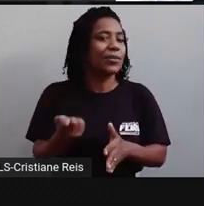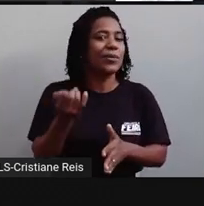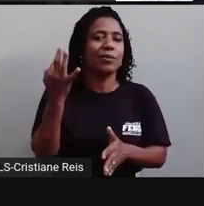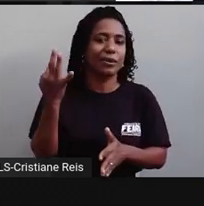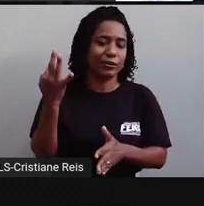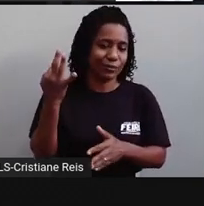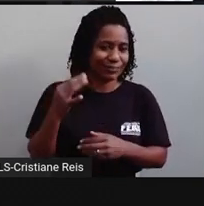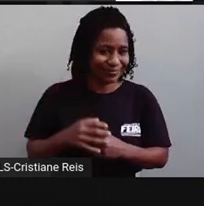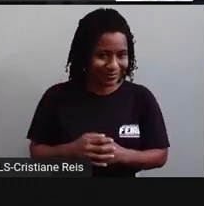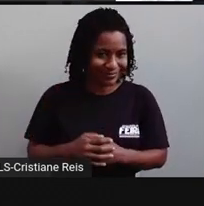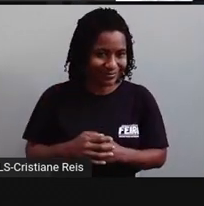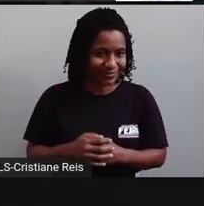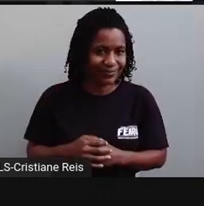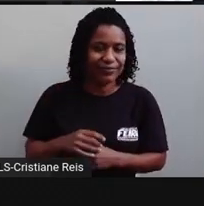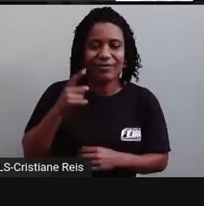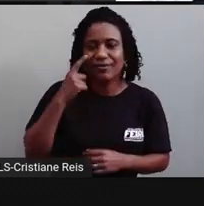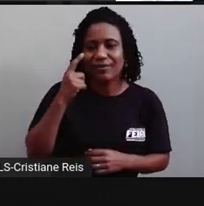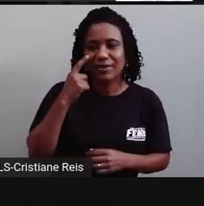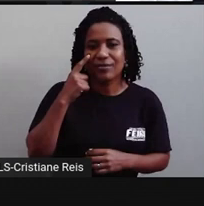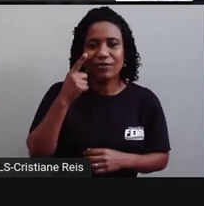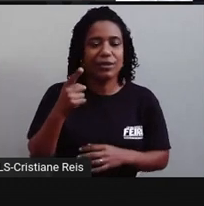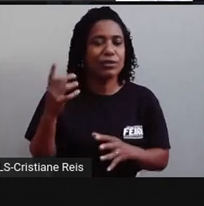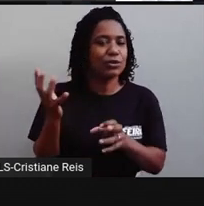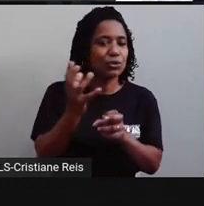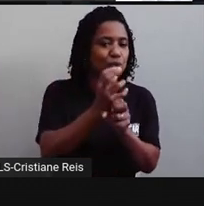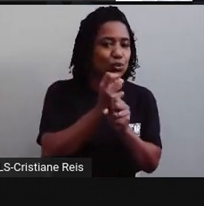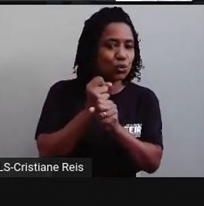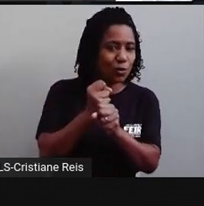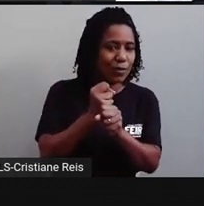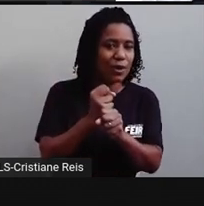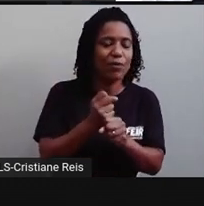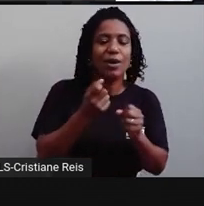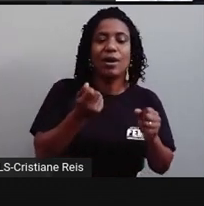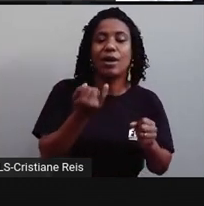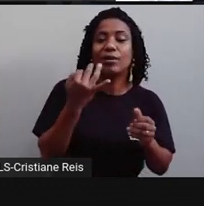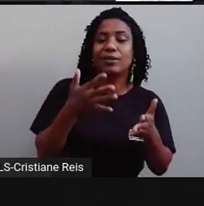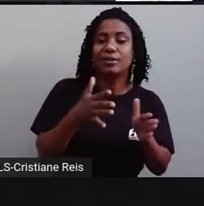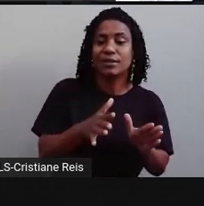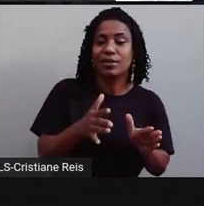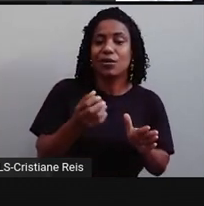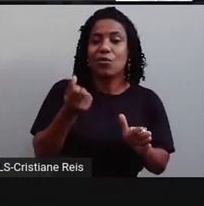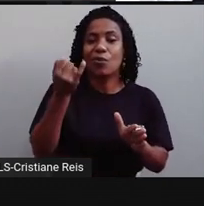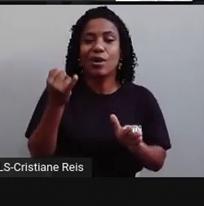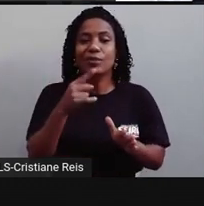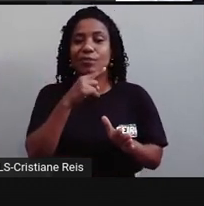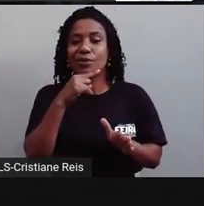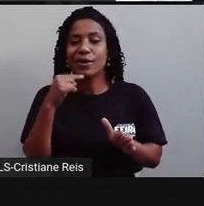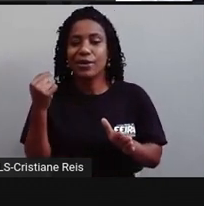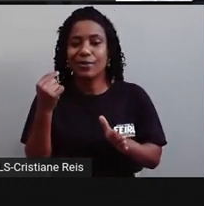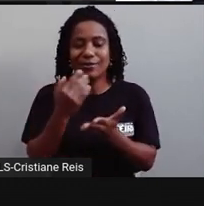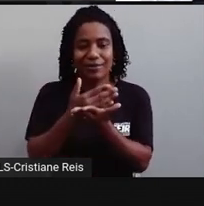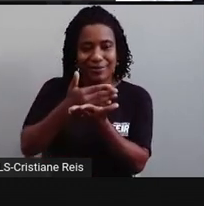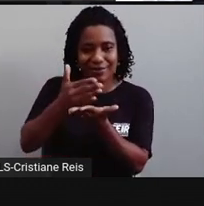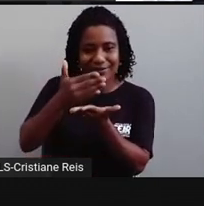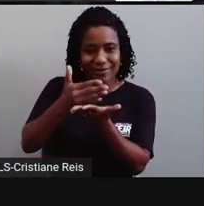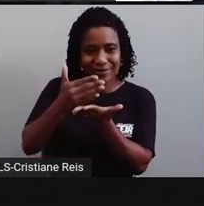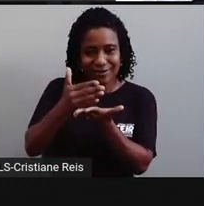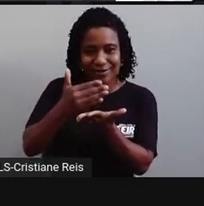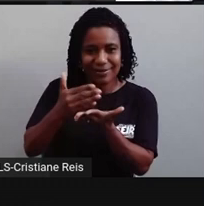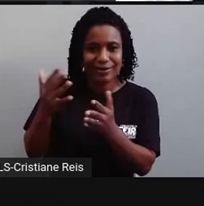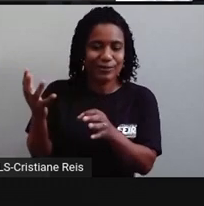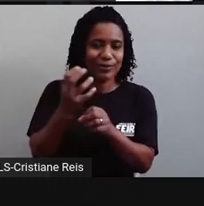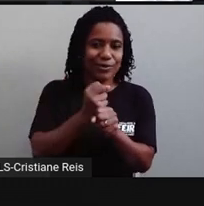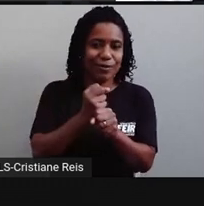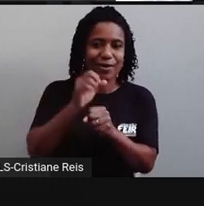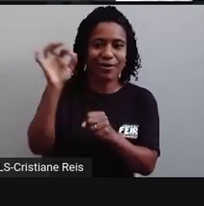que sobrou. Depois de todo mundo lá que nasceu, o que sobrou, multiplicado lá, né, aqui nesse caso, é porcentagem, não é permilagem, né,